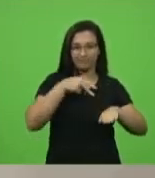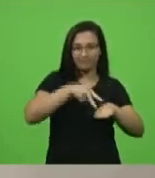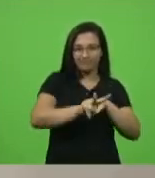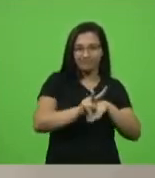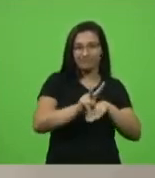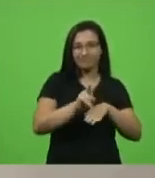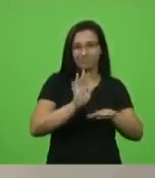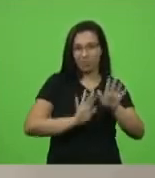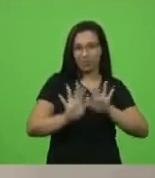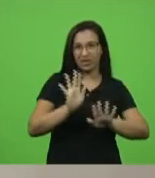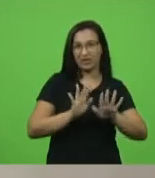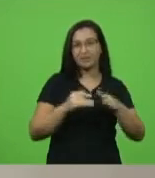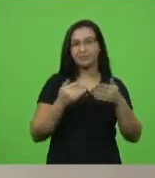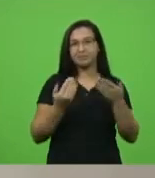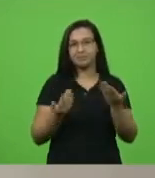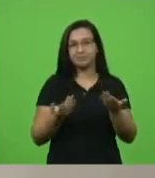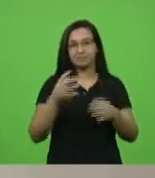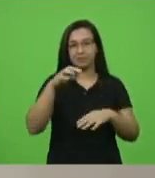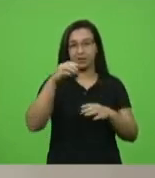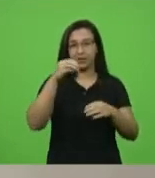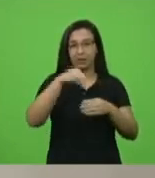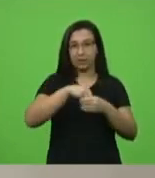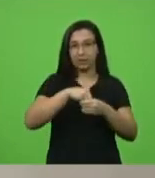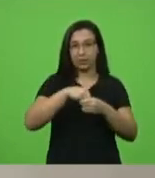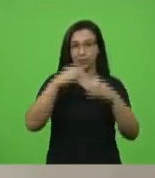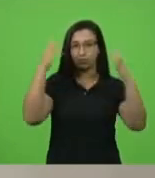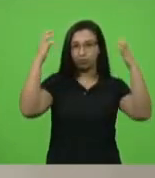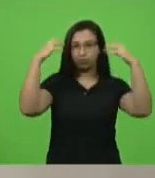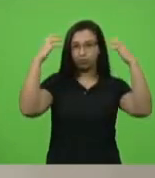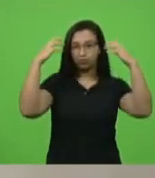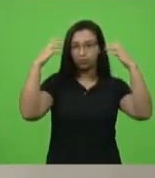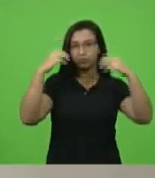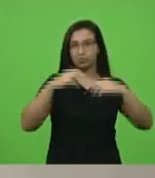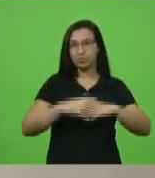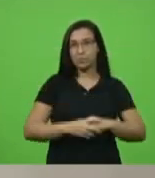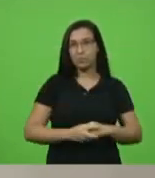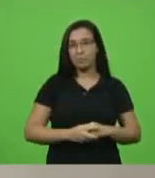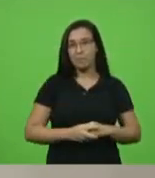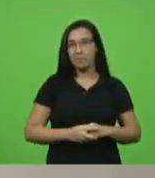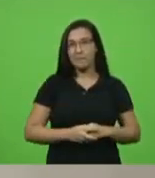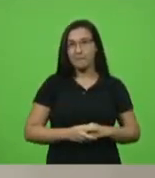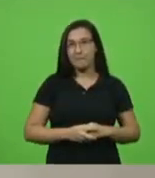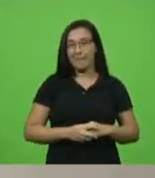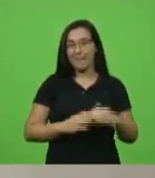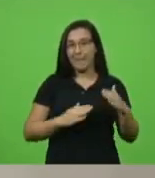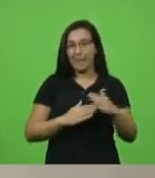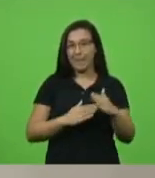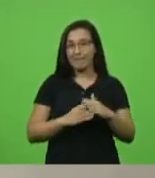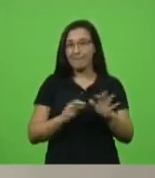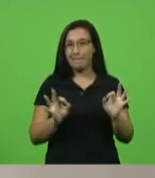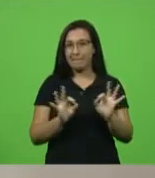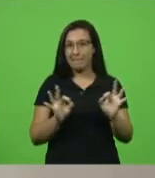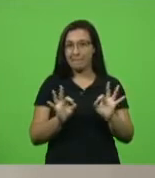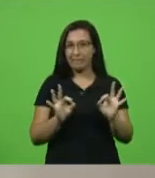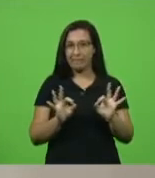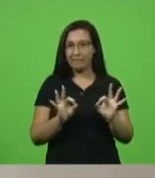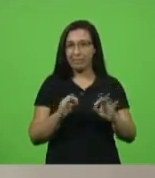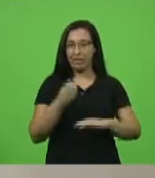tais como, mas não limitados àqueles de hotéis,